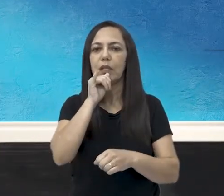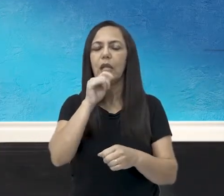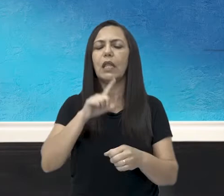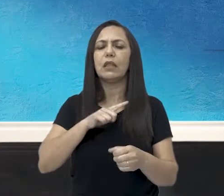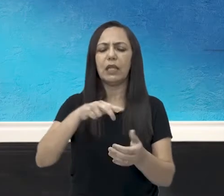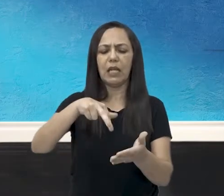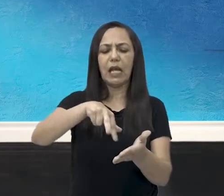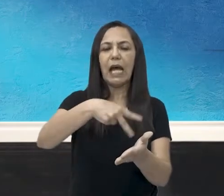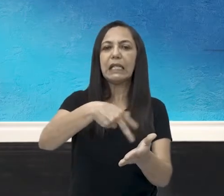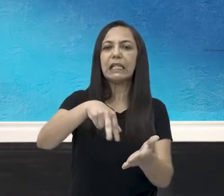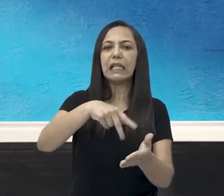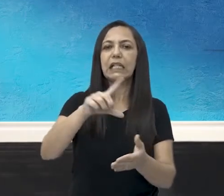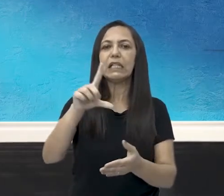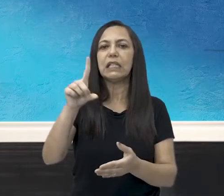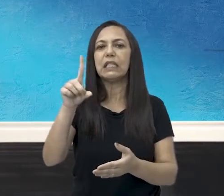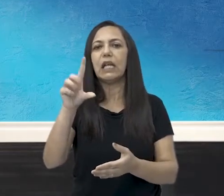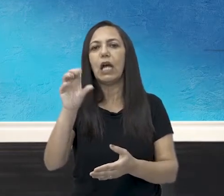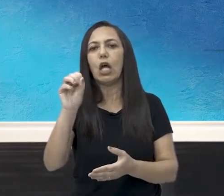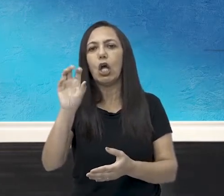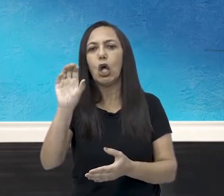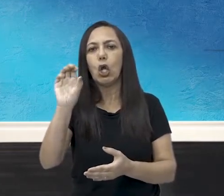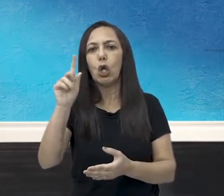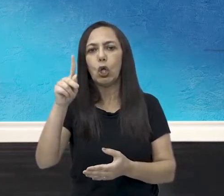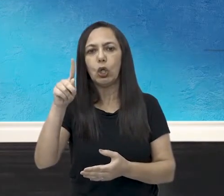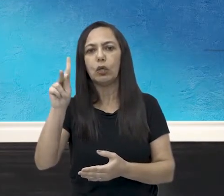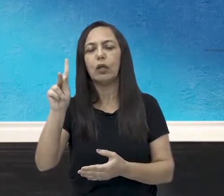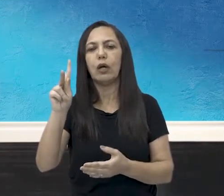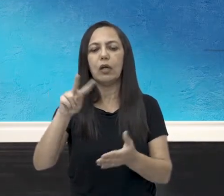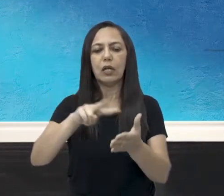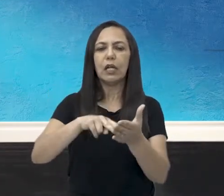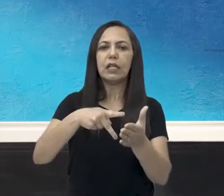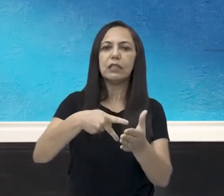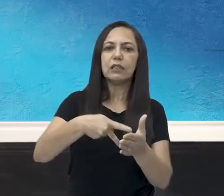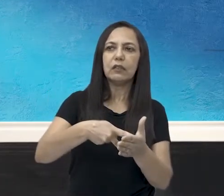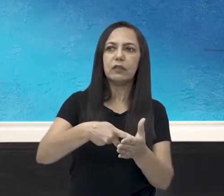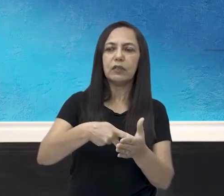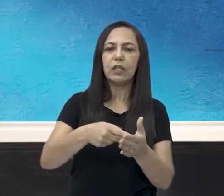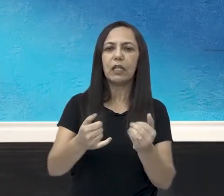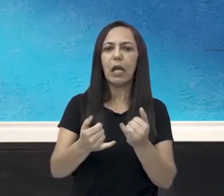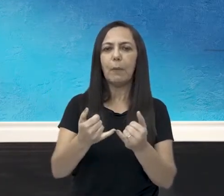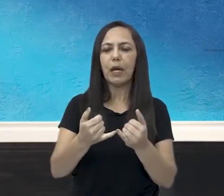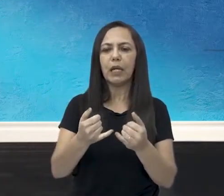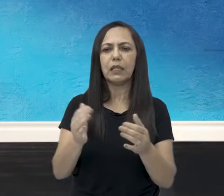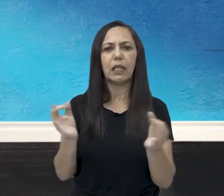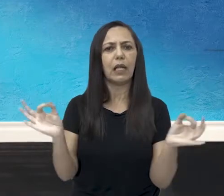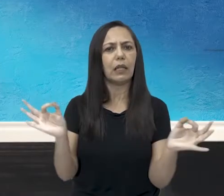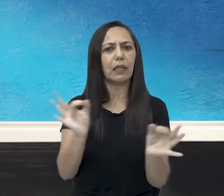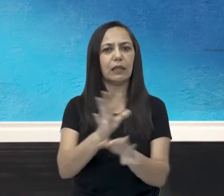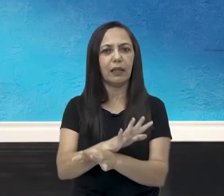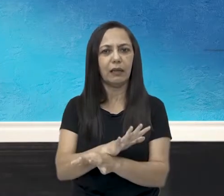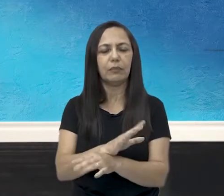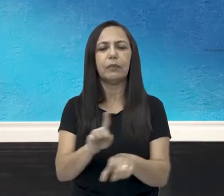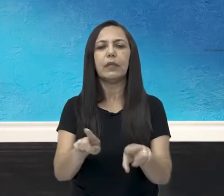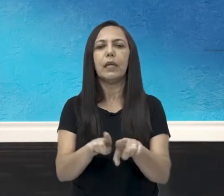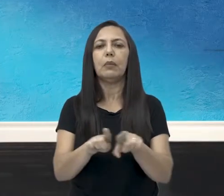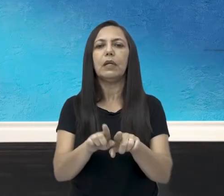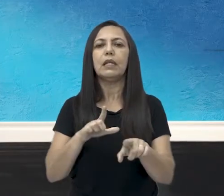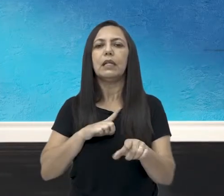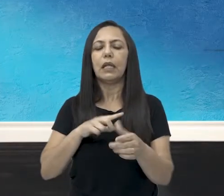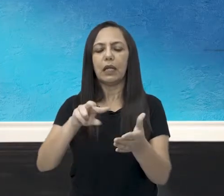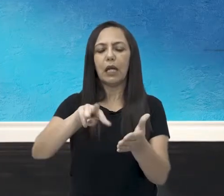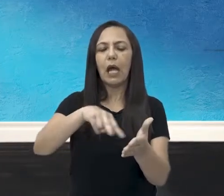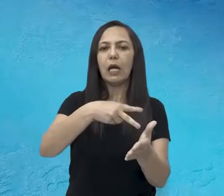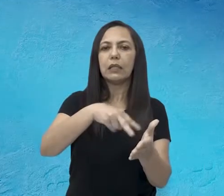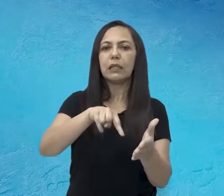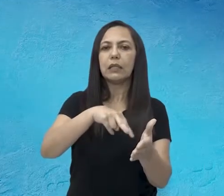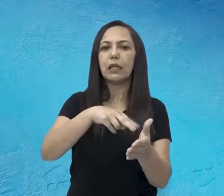locking, que significa travar ou encerrar. Nós temos o